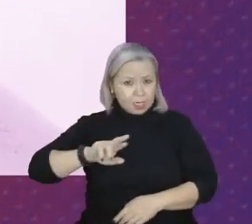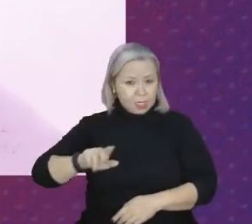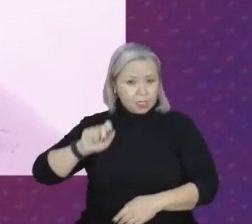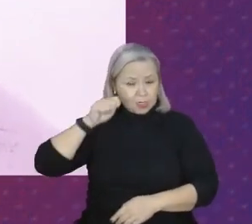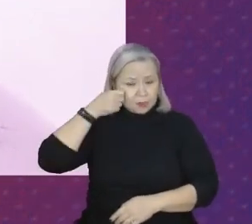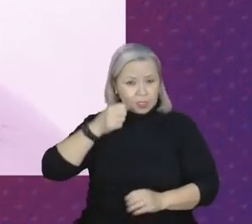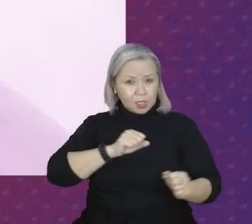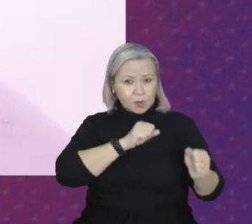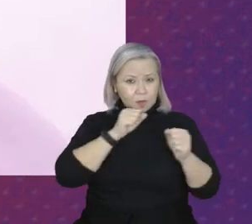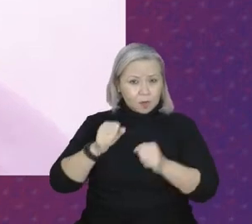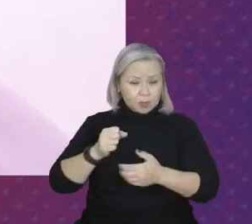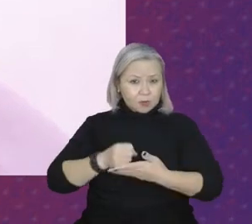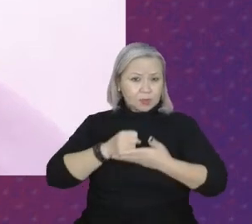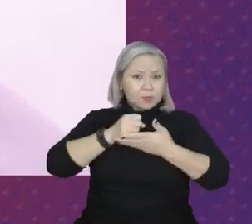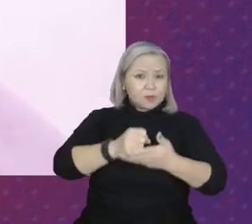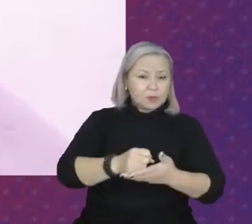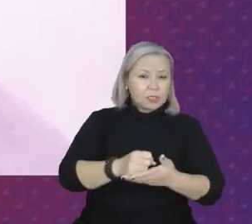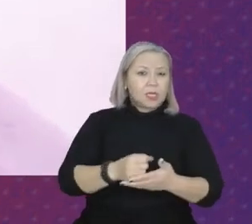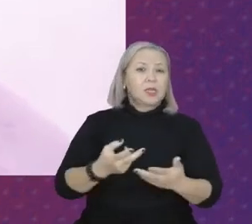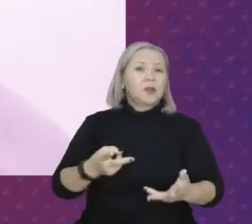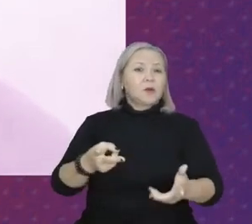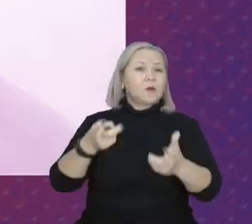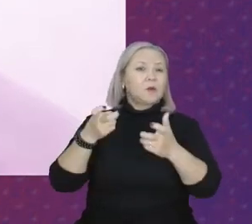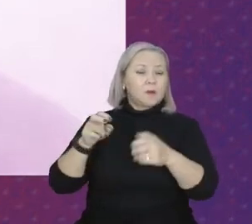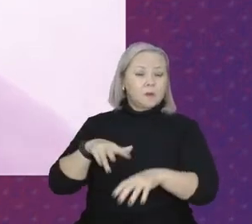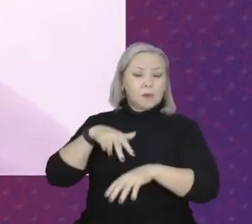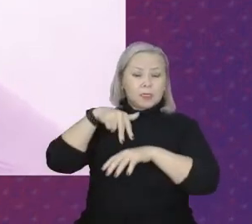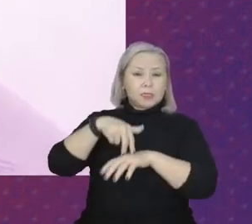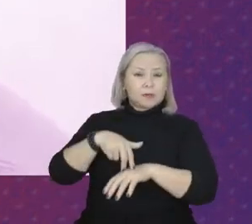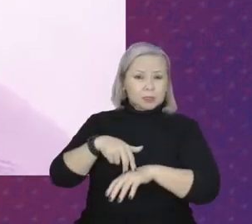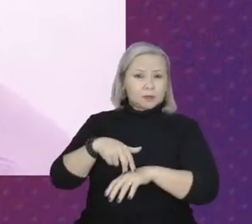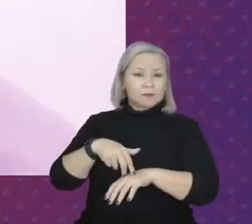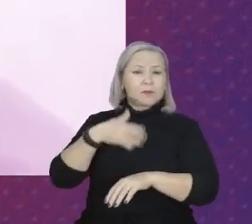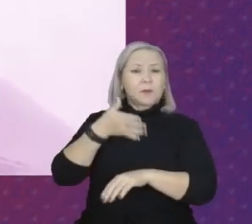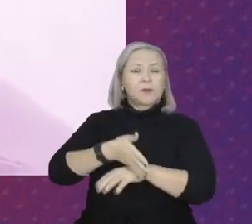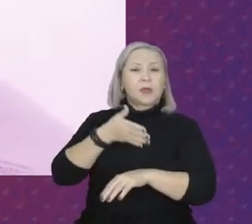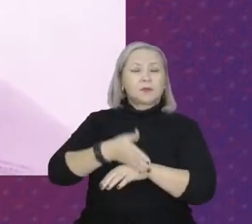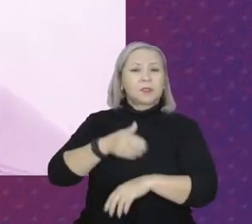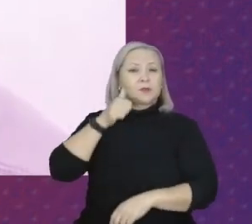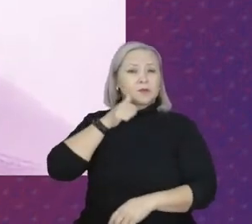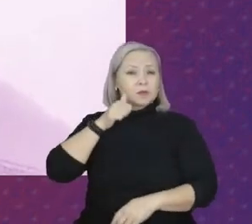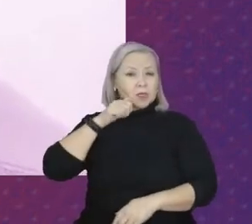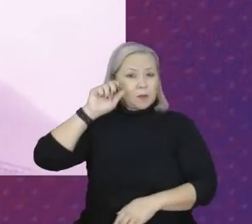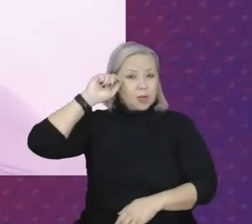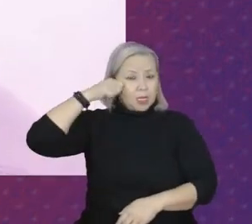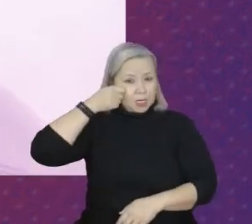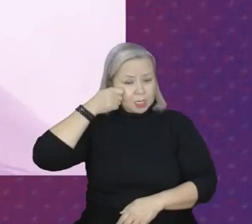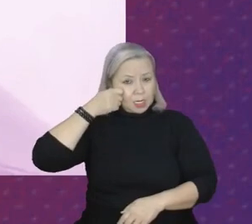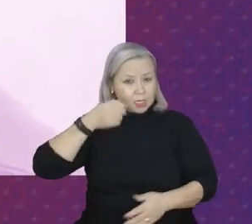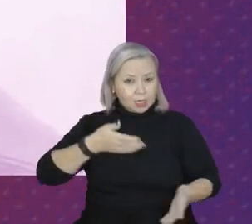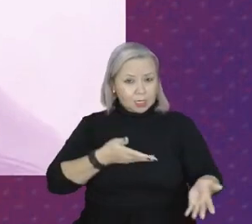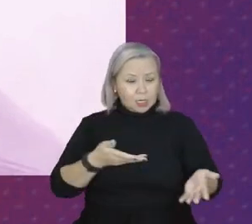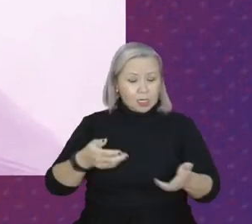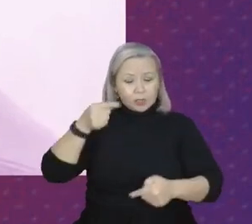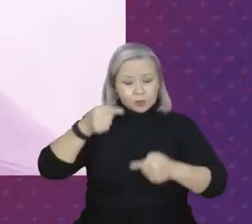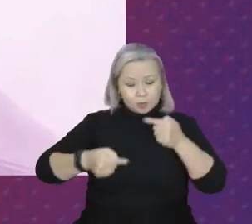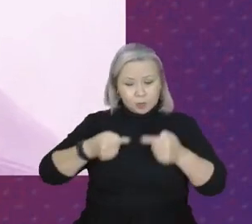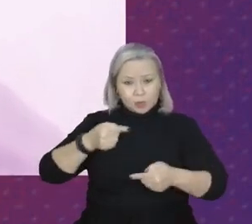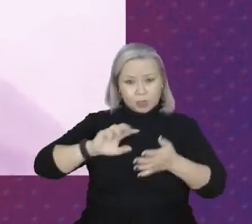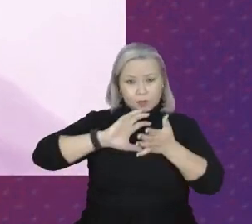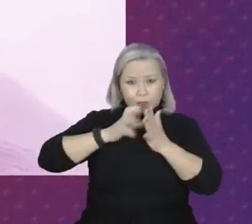possamos contribuir com a visibilidade da participação da mulher negra no segmento político